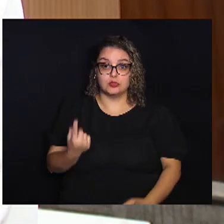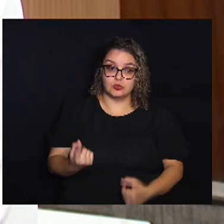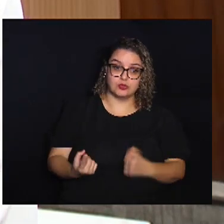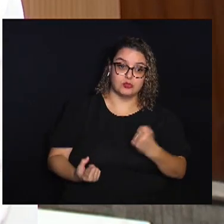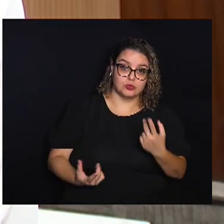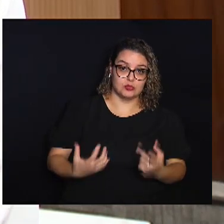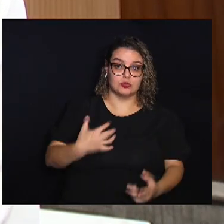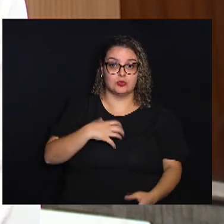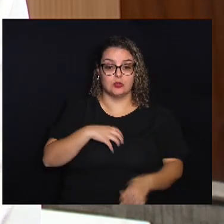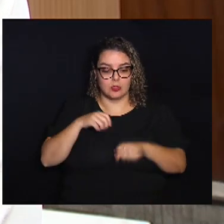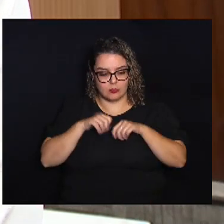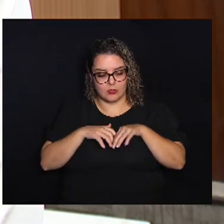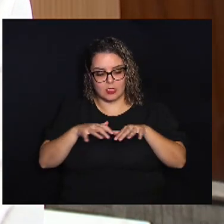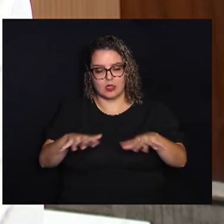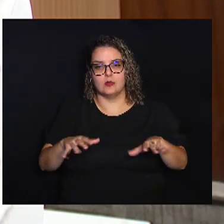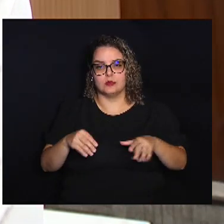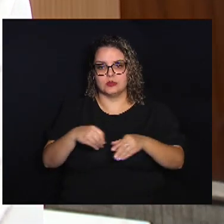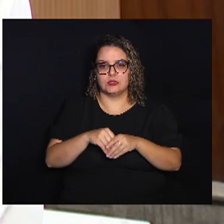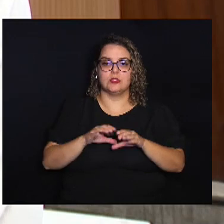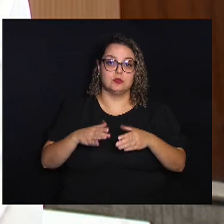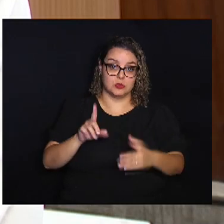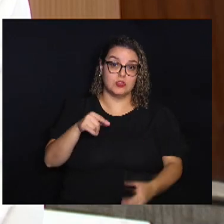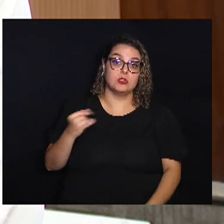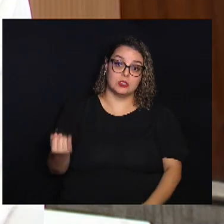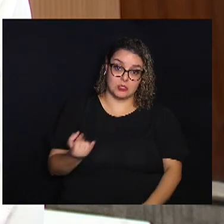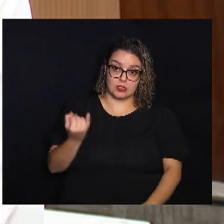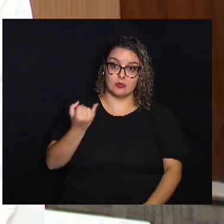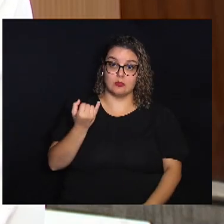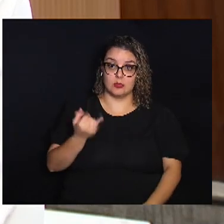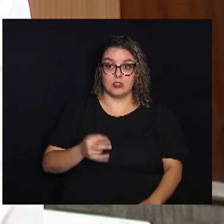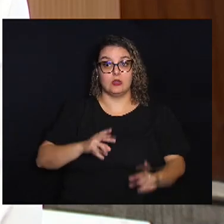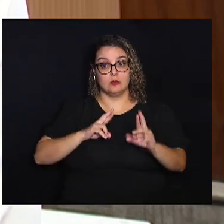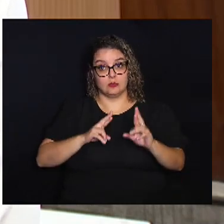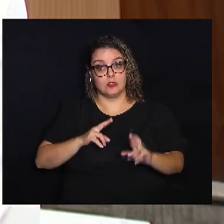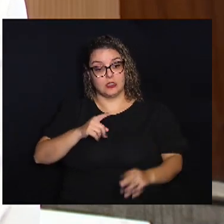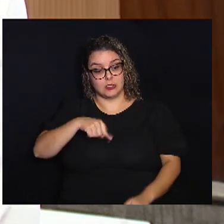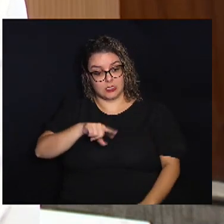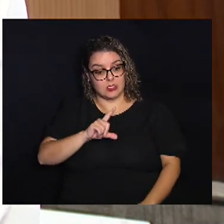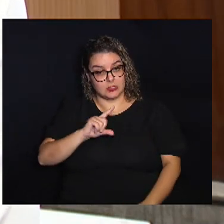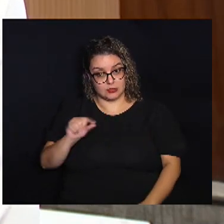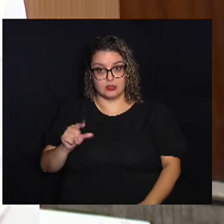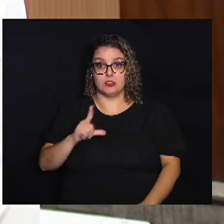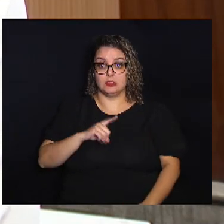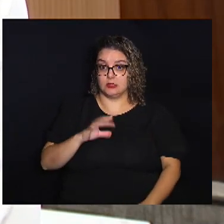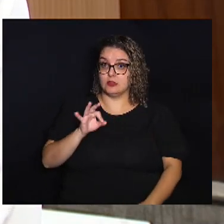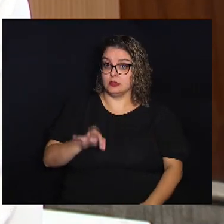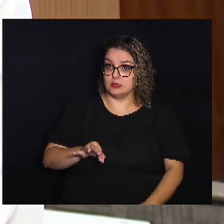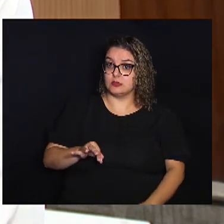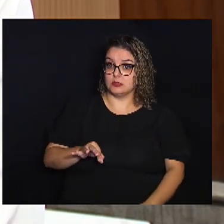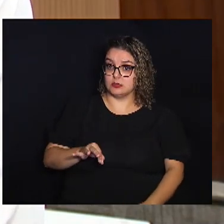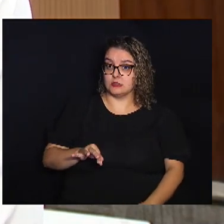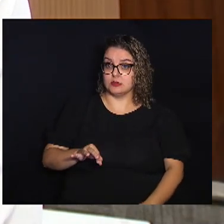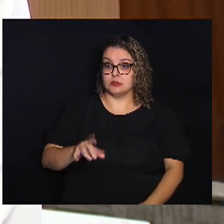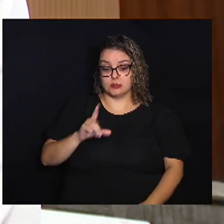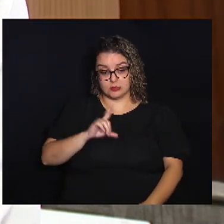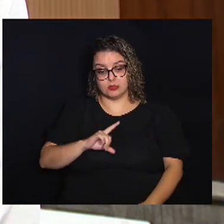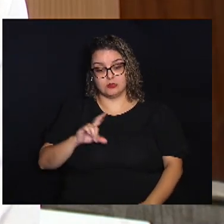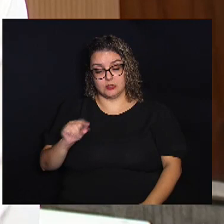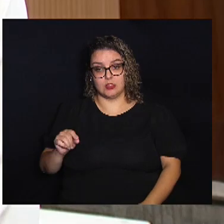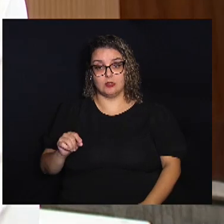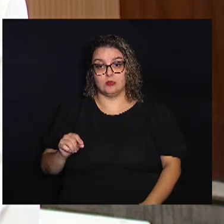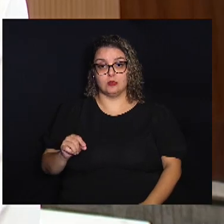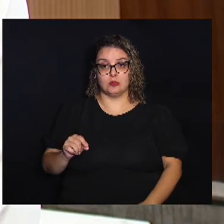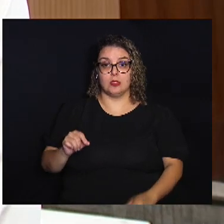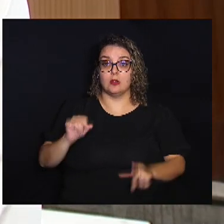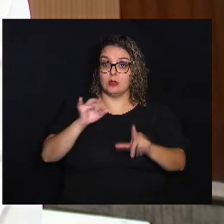sendo pulverizando Na comunidade Isso é muito importante Espero que saiam E tenho certeza Tenho toda a convicção Que sairão daqui Com a